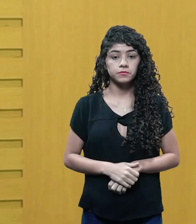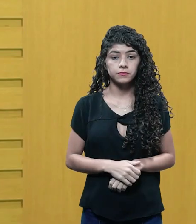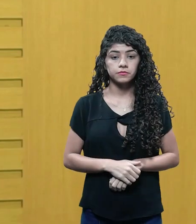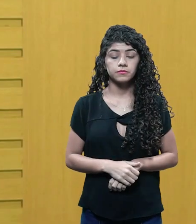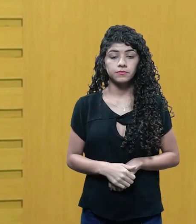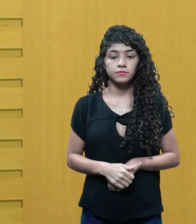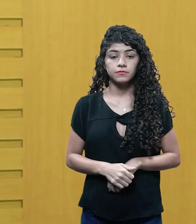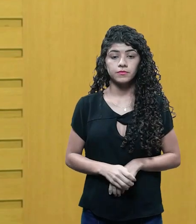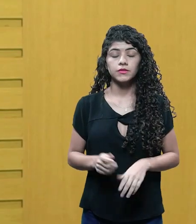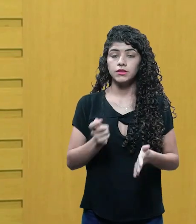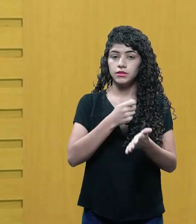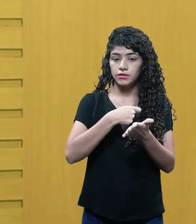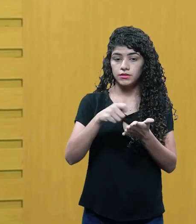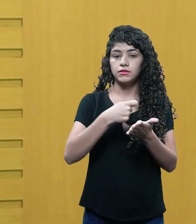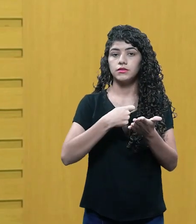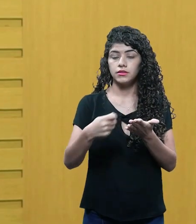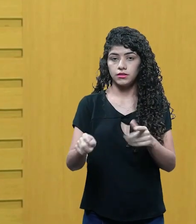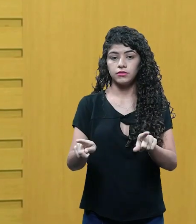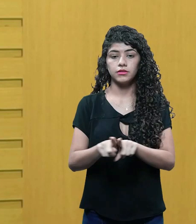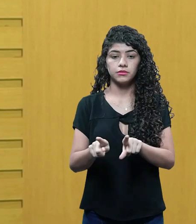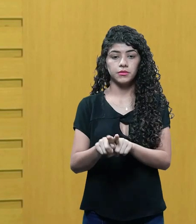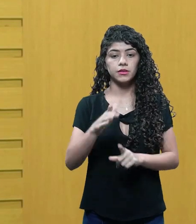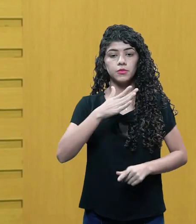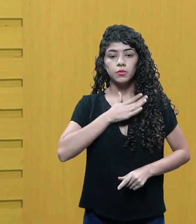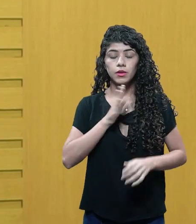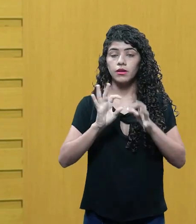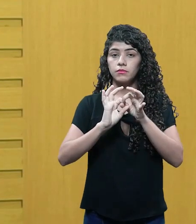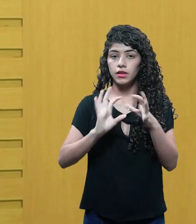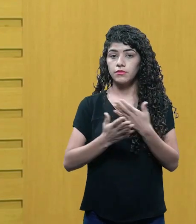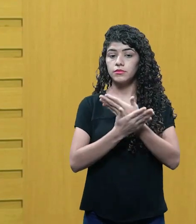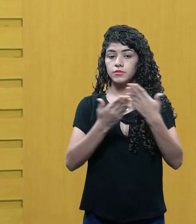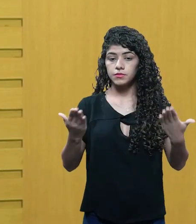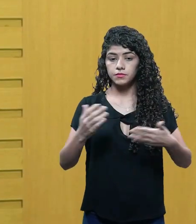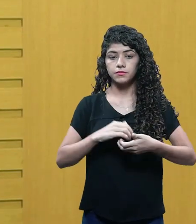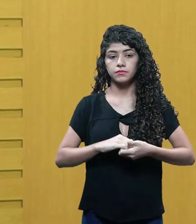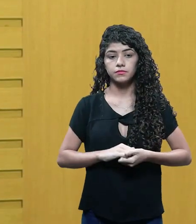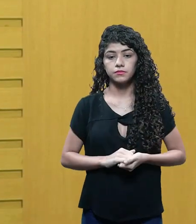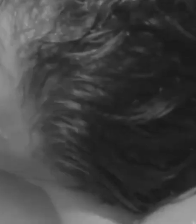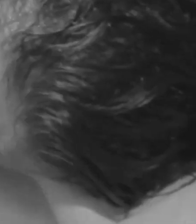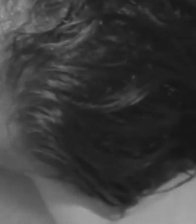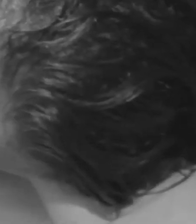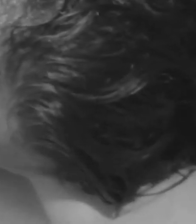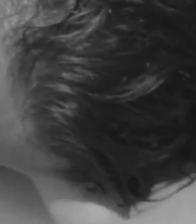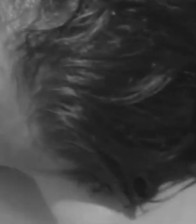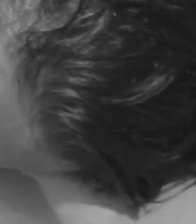Filme Aminogênese, também escrito e dirigido por mim, também à disposição da oficina.